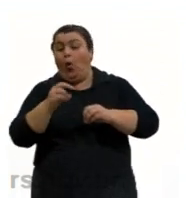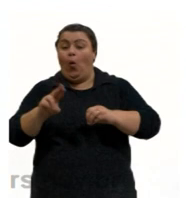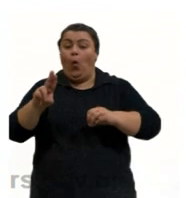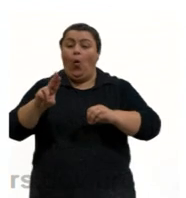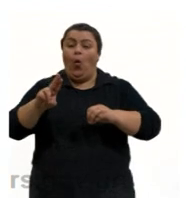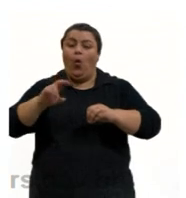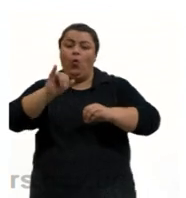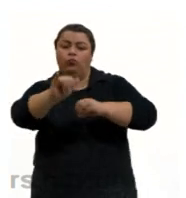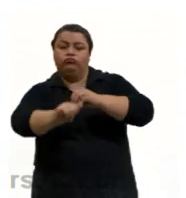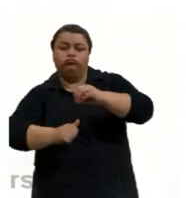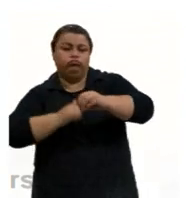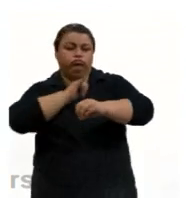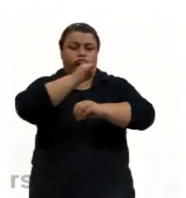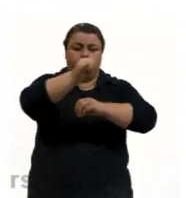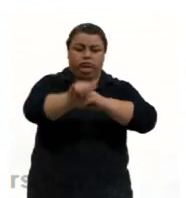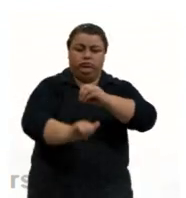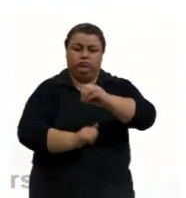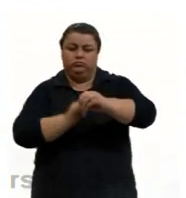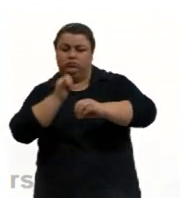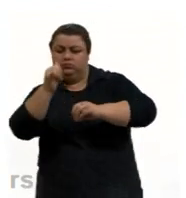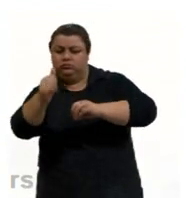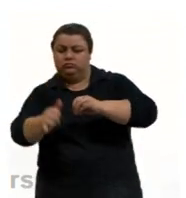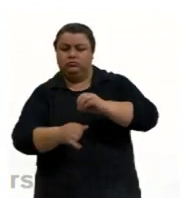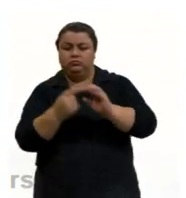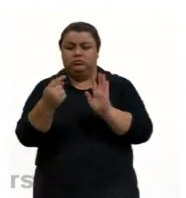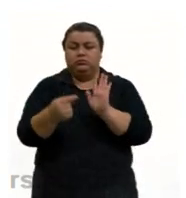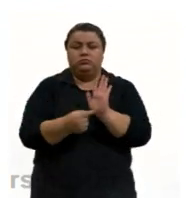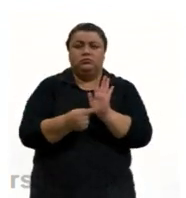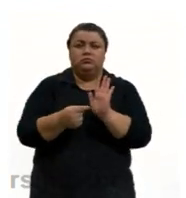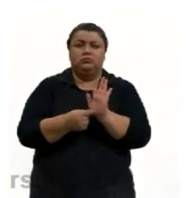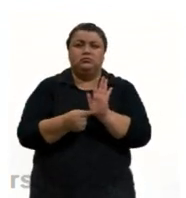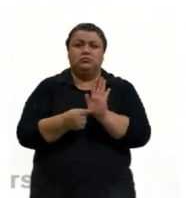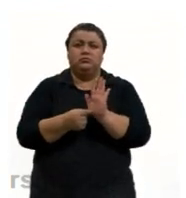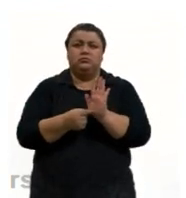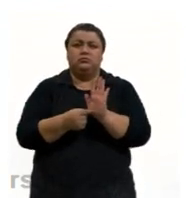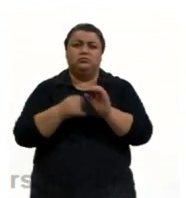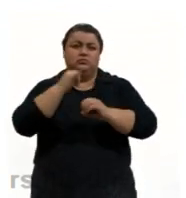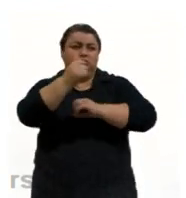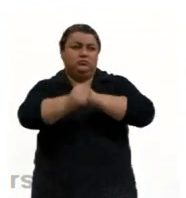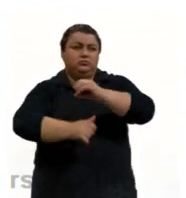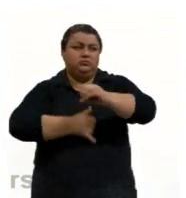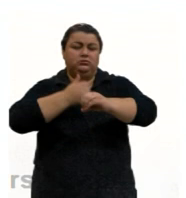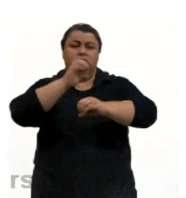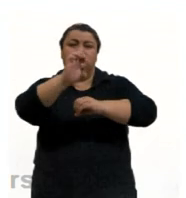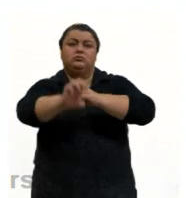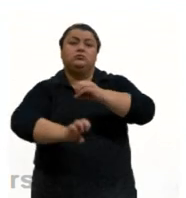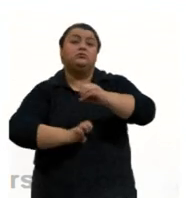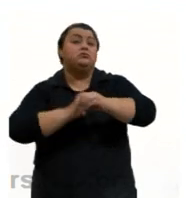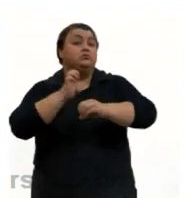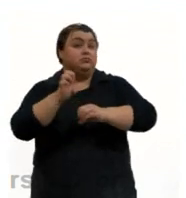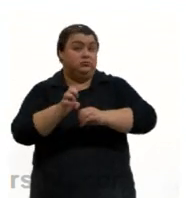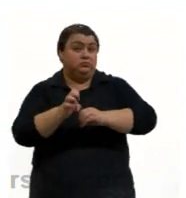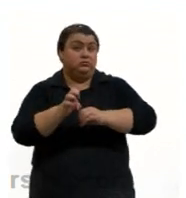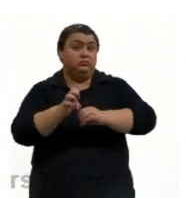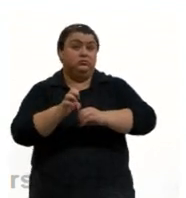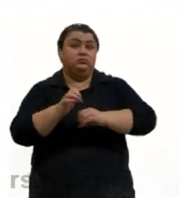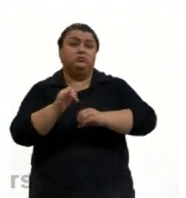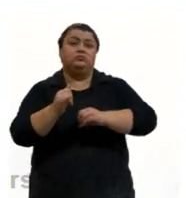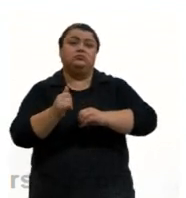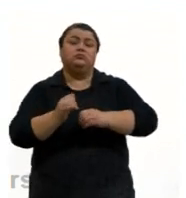Então, ele trouxe a quantização da energia dos elétrons, né, dessa questão energética.